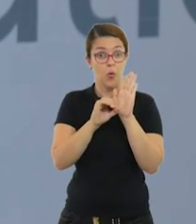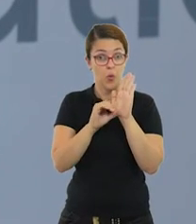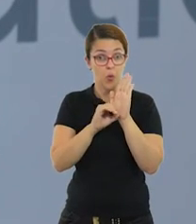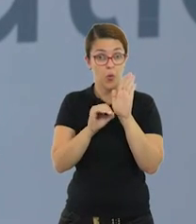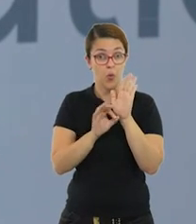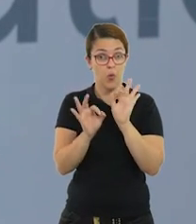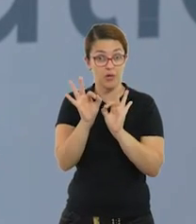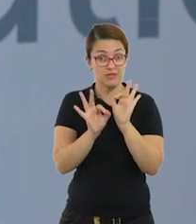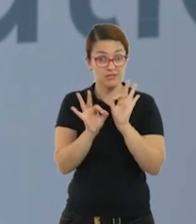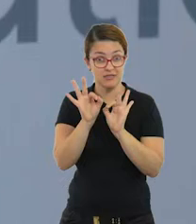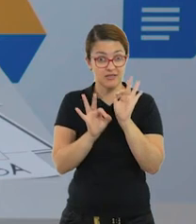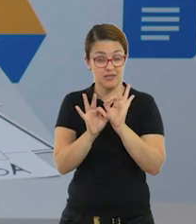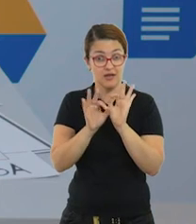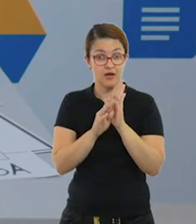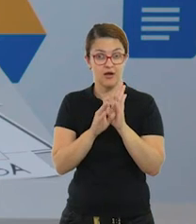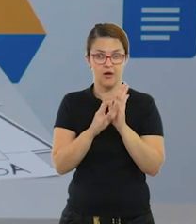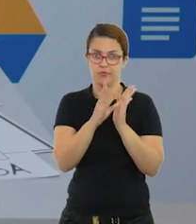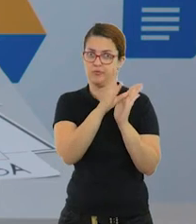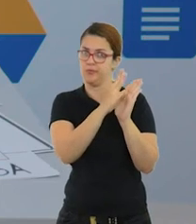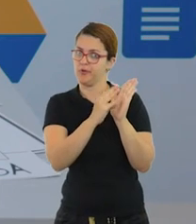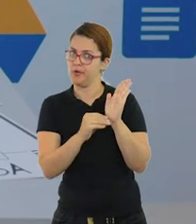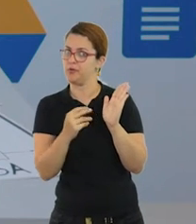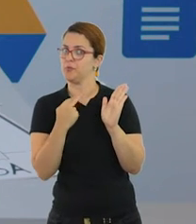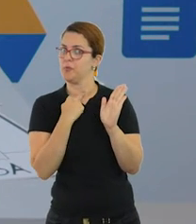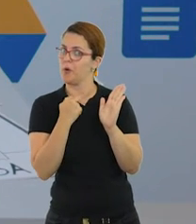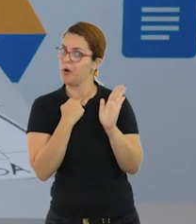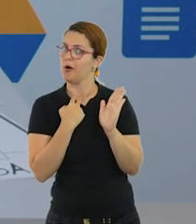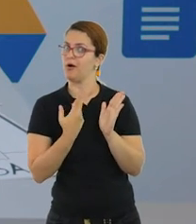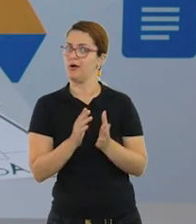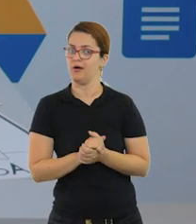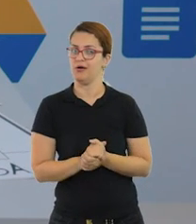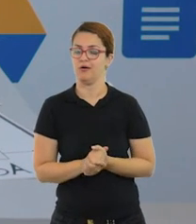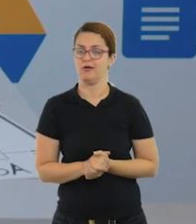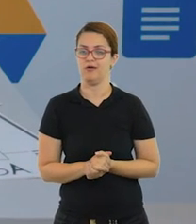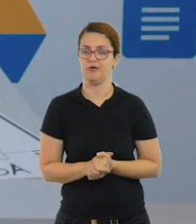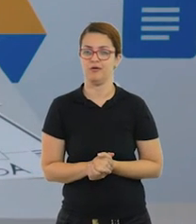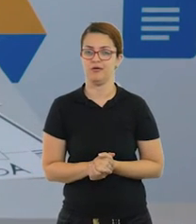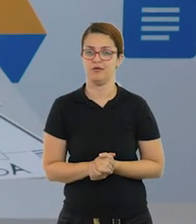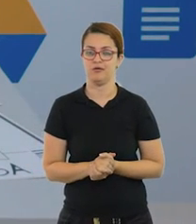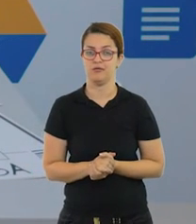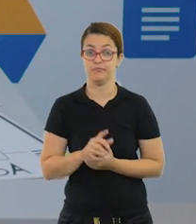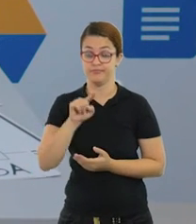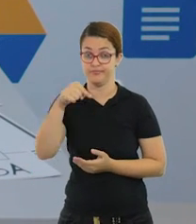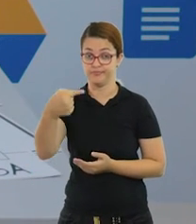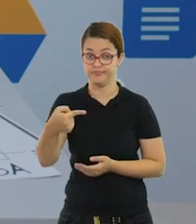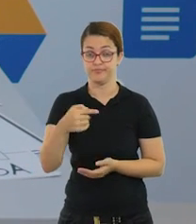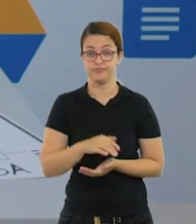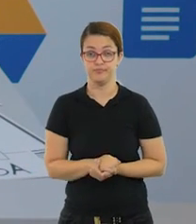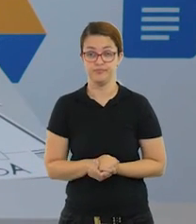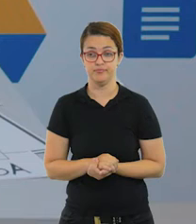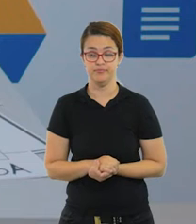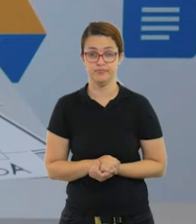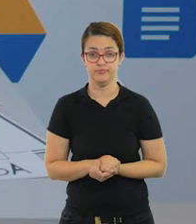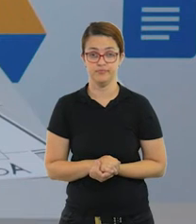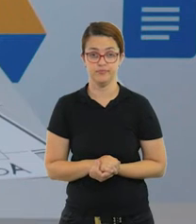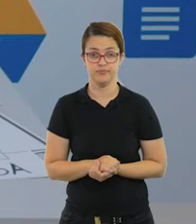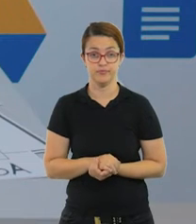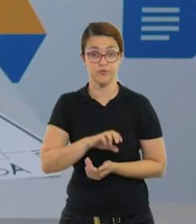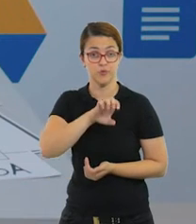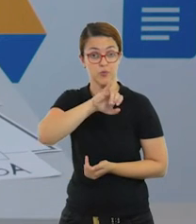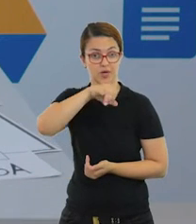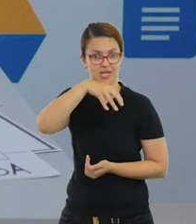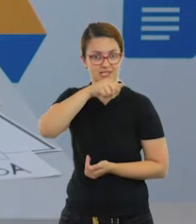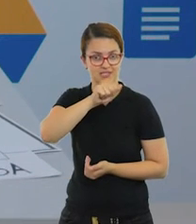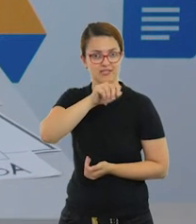organizado. Não vale copiar o meu exemplo, hein? Depois, os alunos do termo